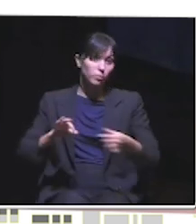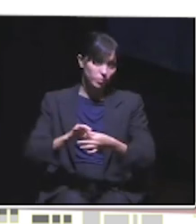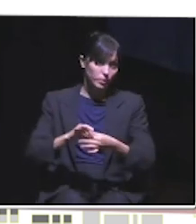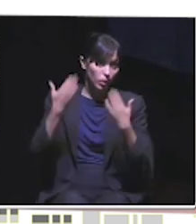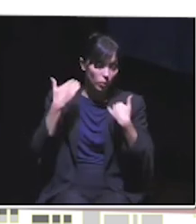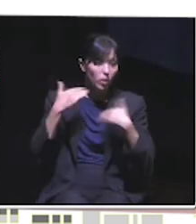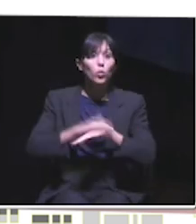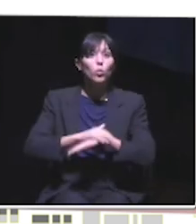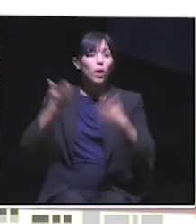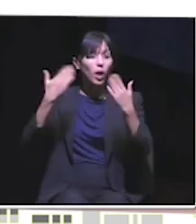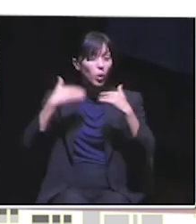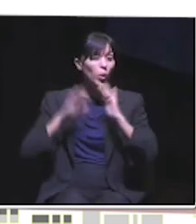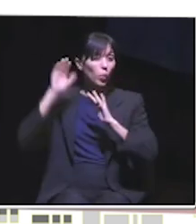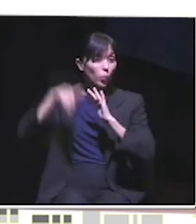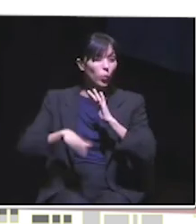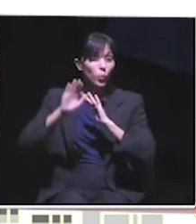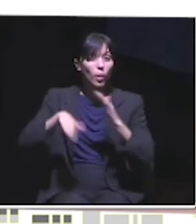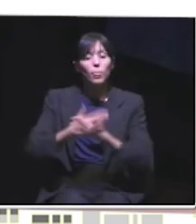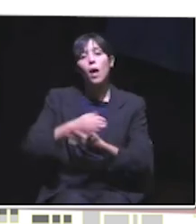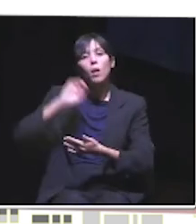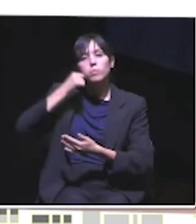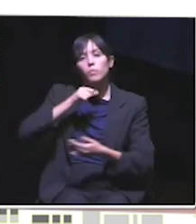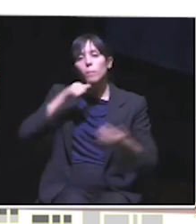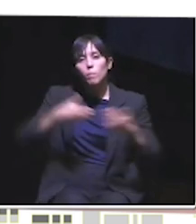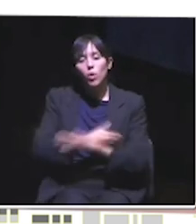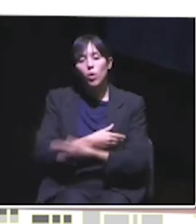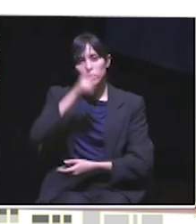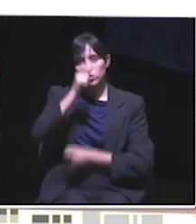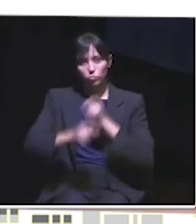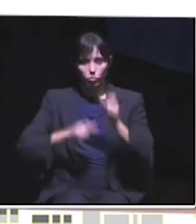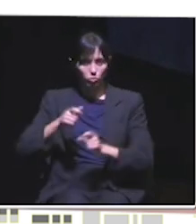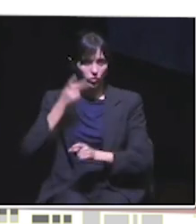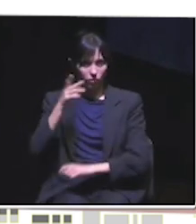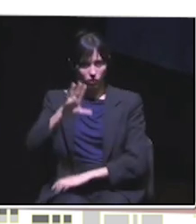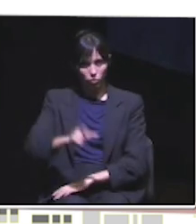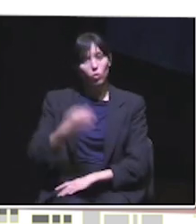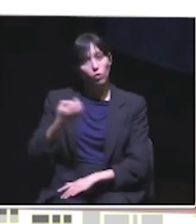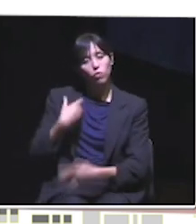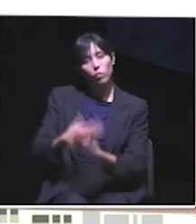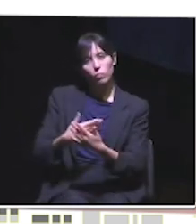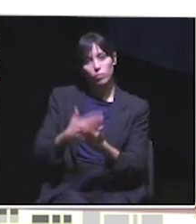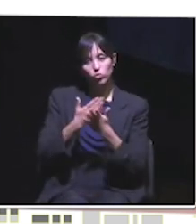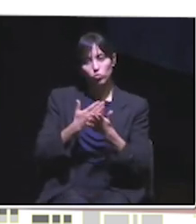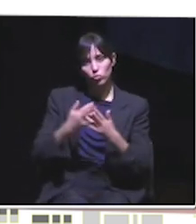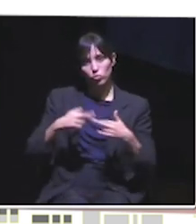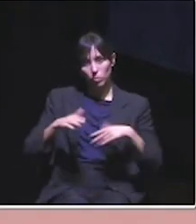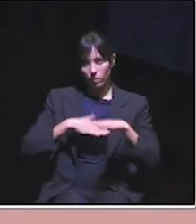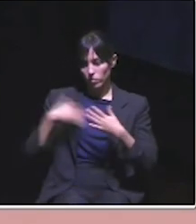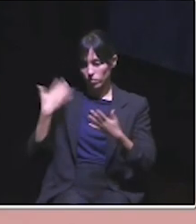problema das ondas de calor e do impacto severo na saúde e na mortalidade em Lisboa tem sido levantado nos estudos que a Câmara Municipal conduziu nos últimos anos.